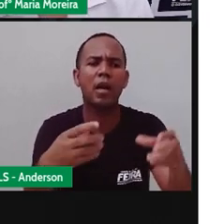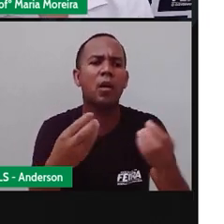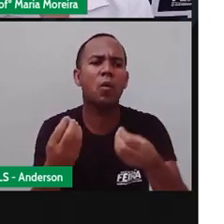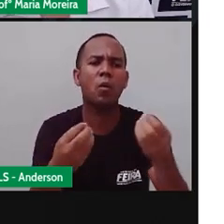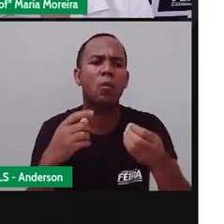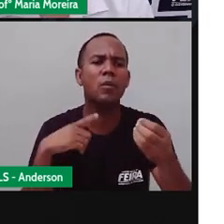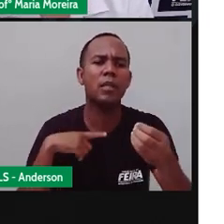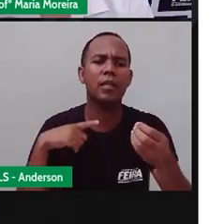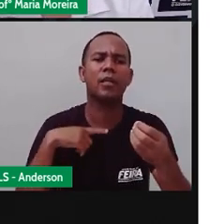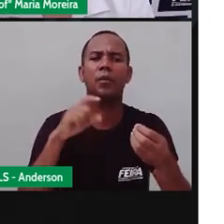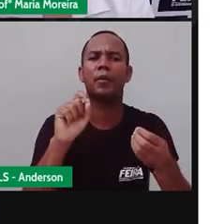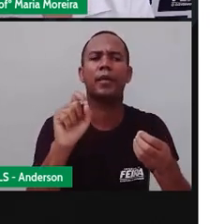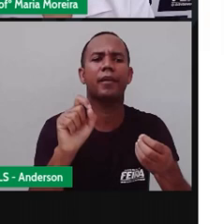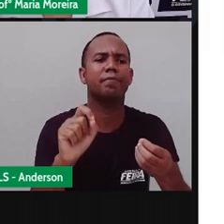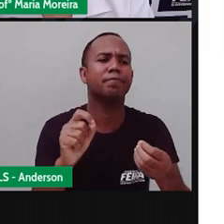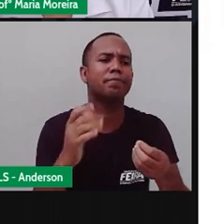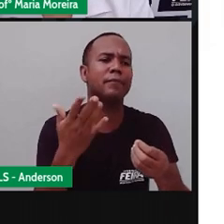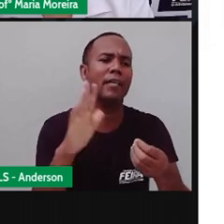Anderson?